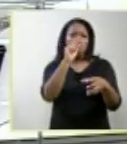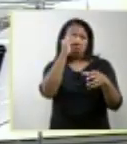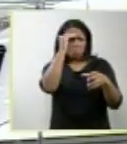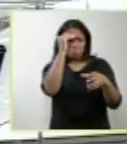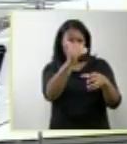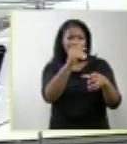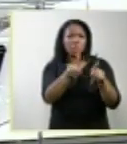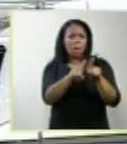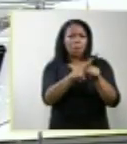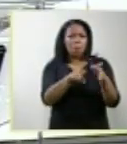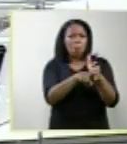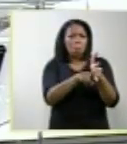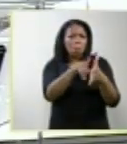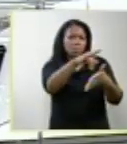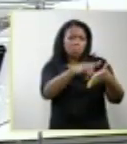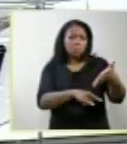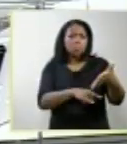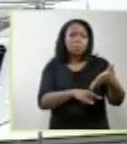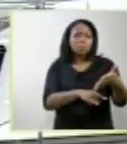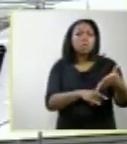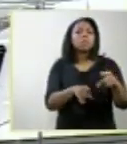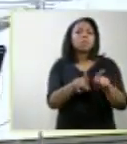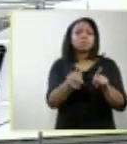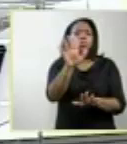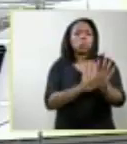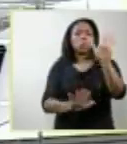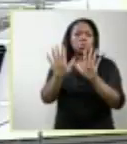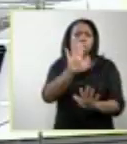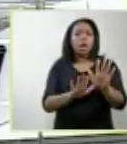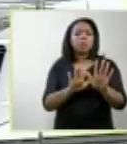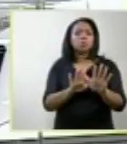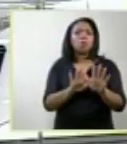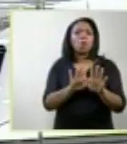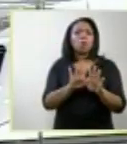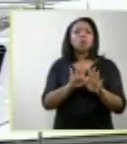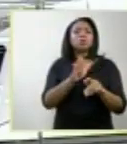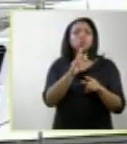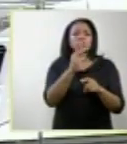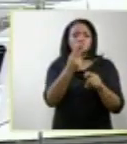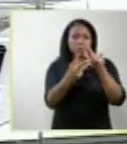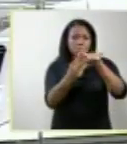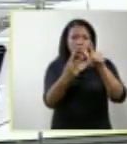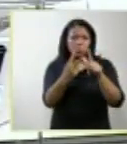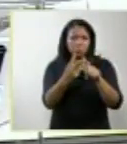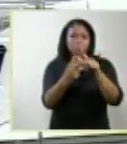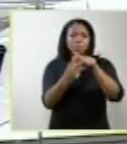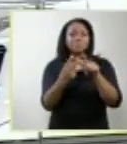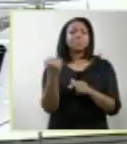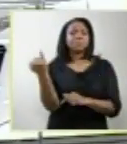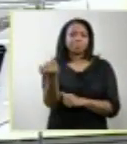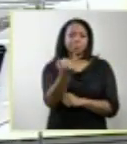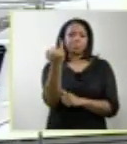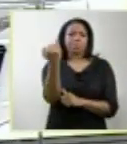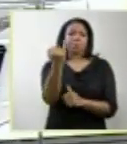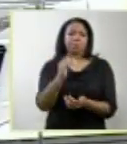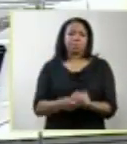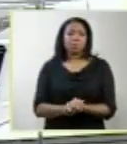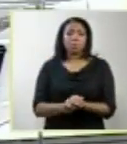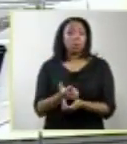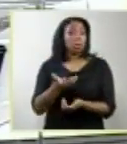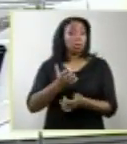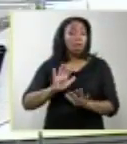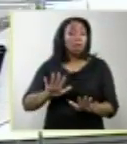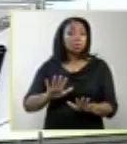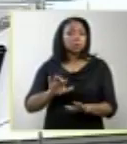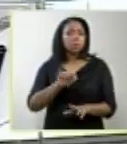questão do diagnóstico, nós tomamos o cuidado de dividir essa apresentação em dois passos importantes. Não queremos